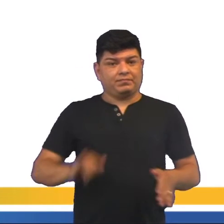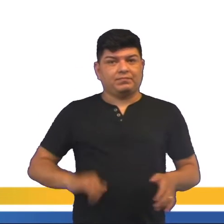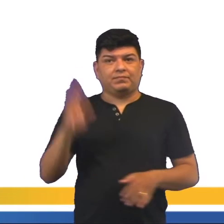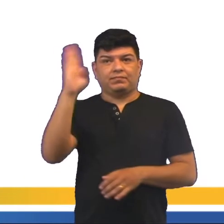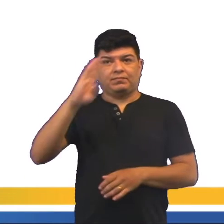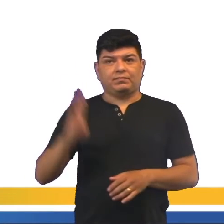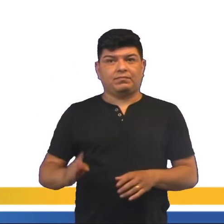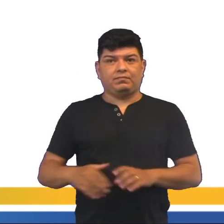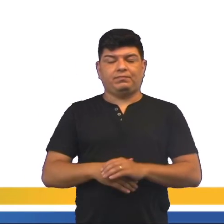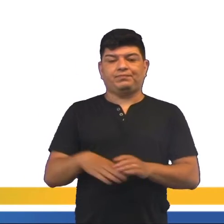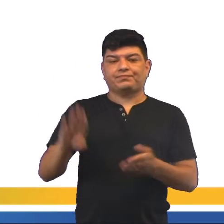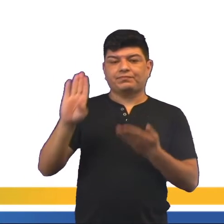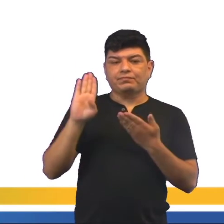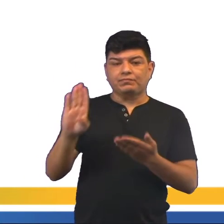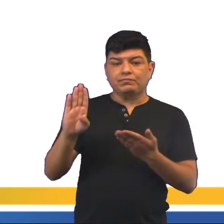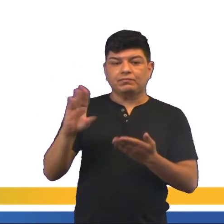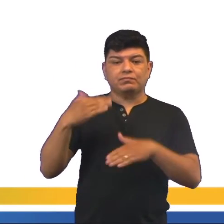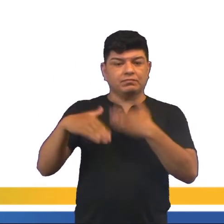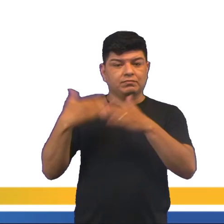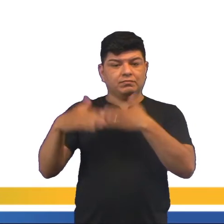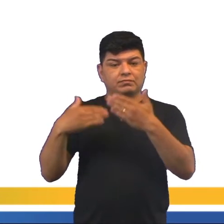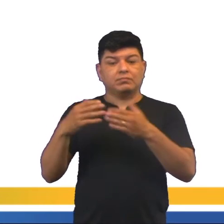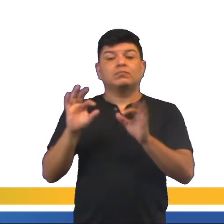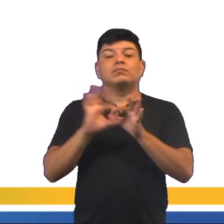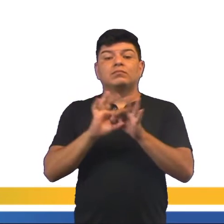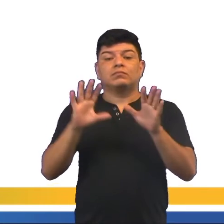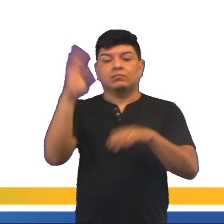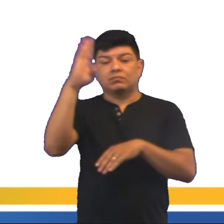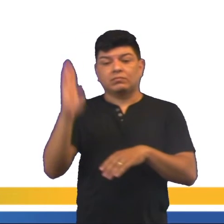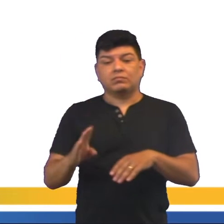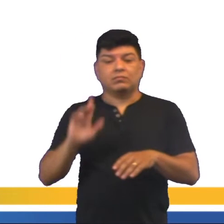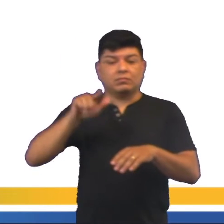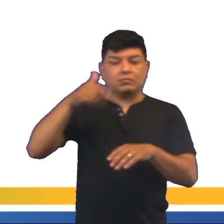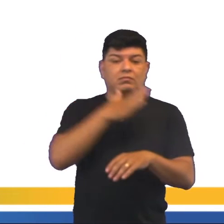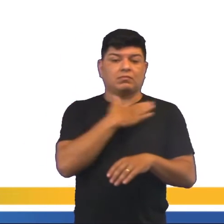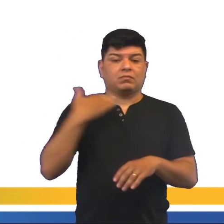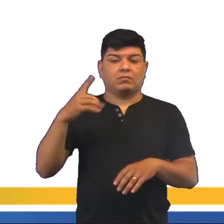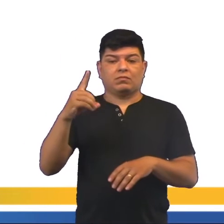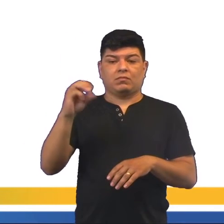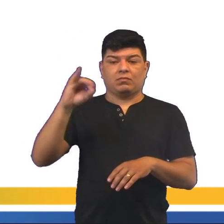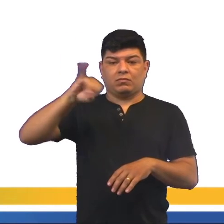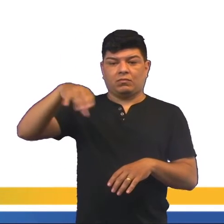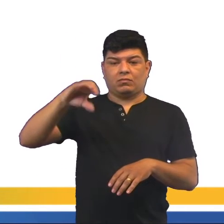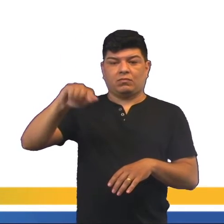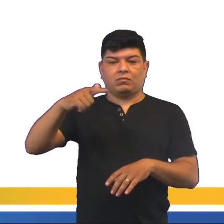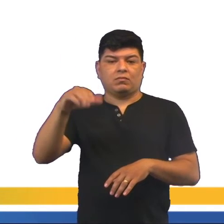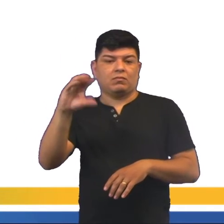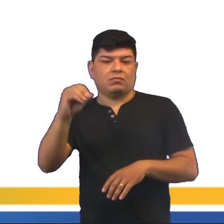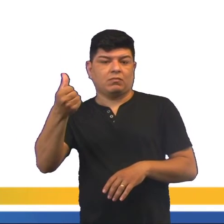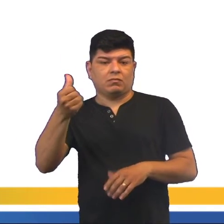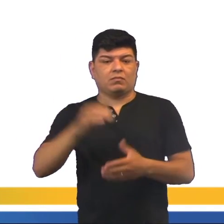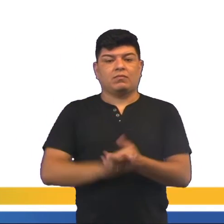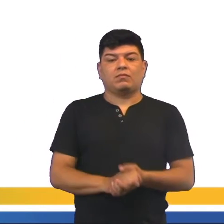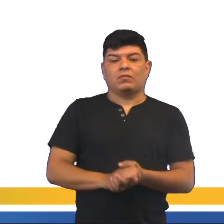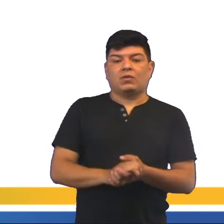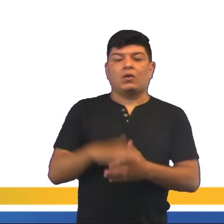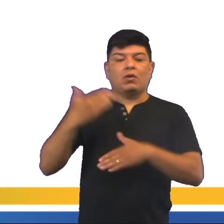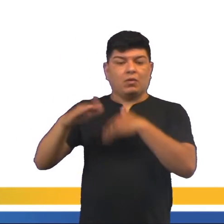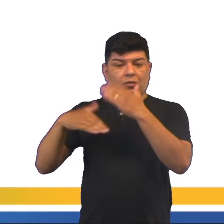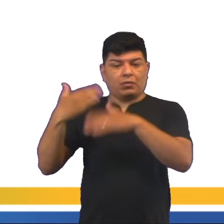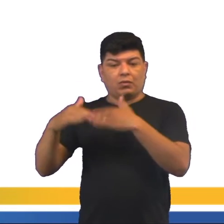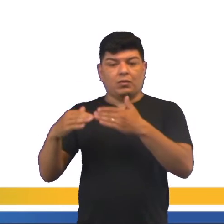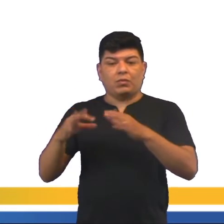Brasil. B. Foi um processo deflagrado no Brasil após a morte de Dom João VI. C. Foi um